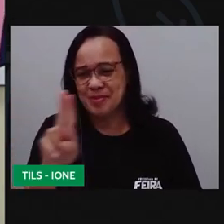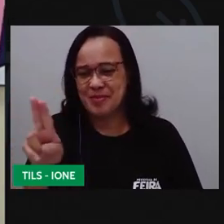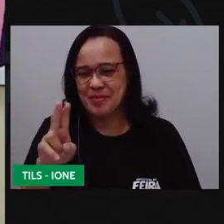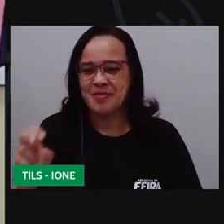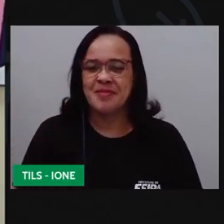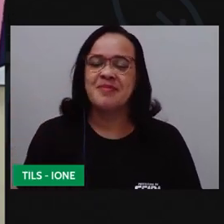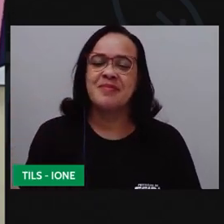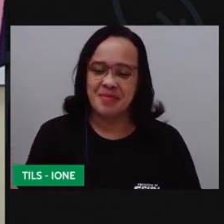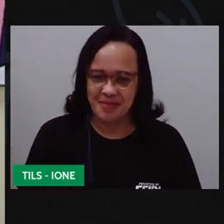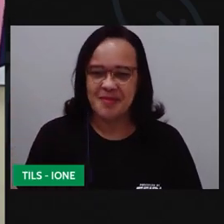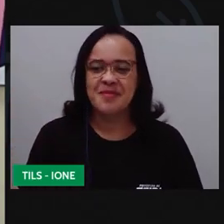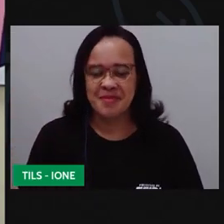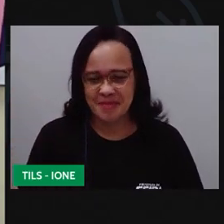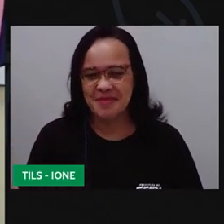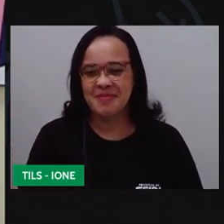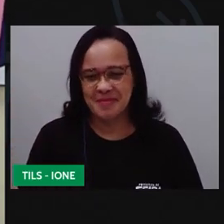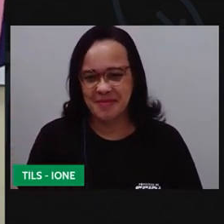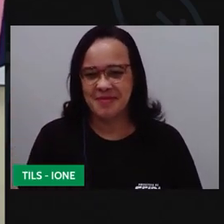Pro